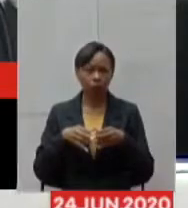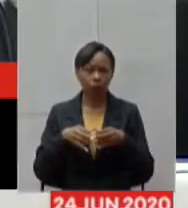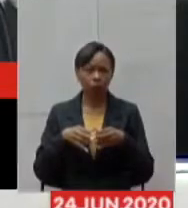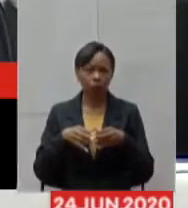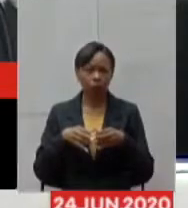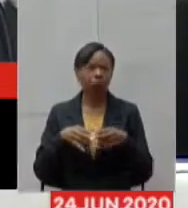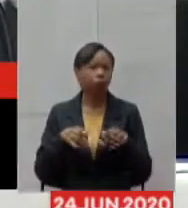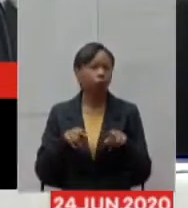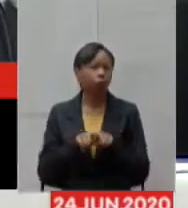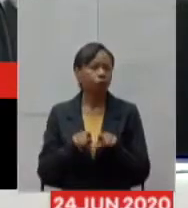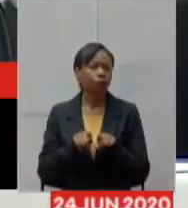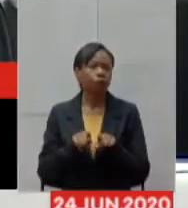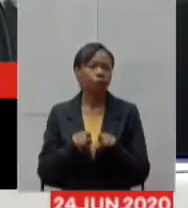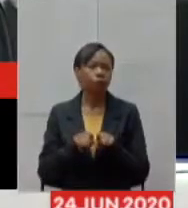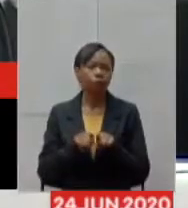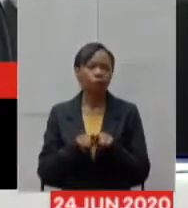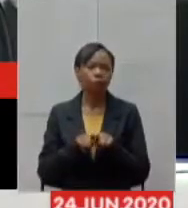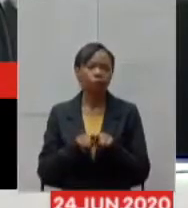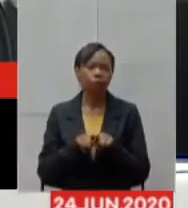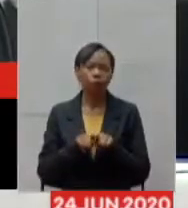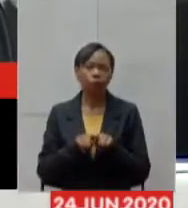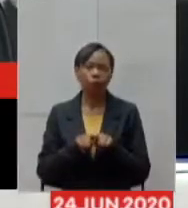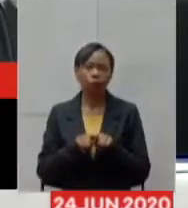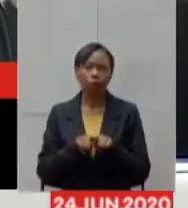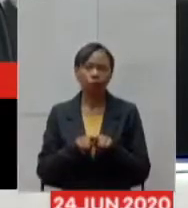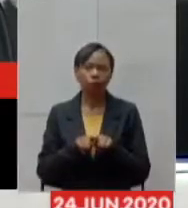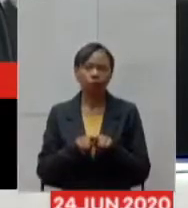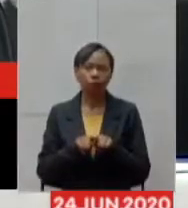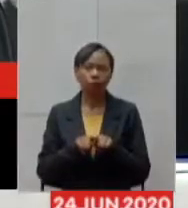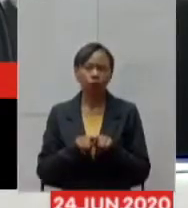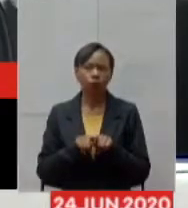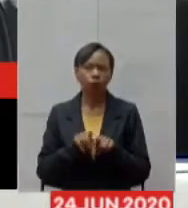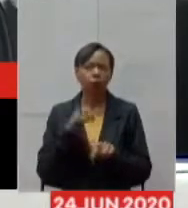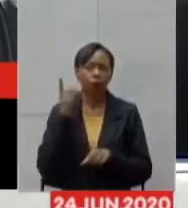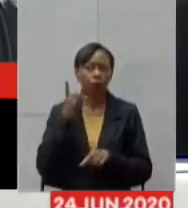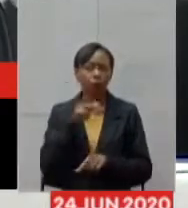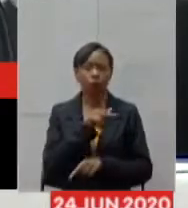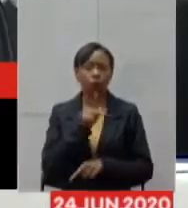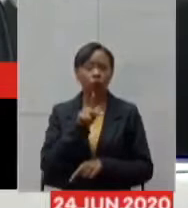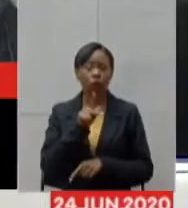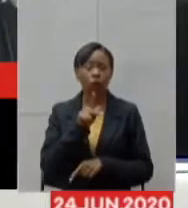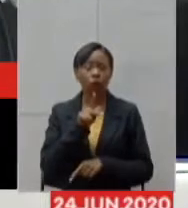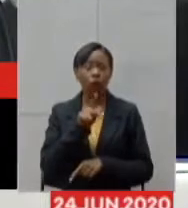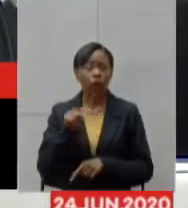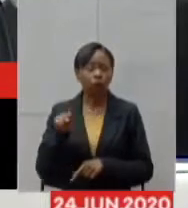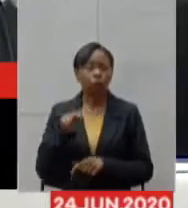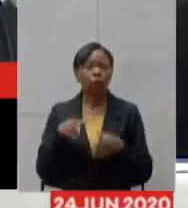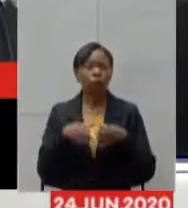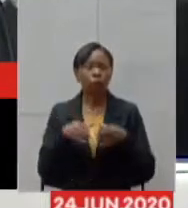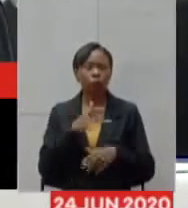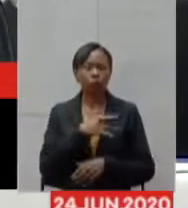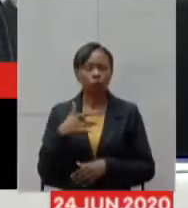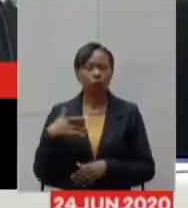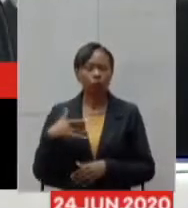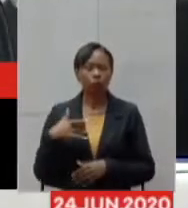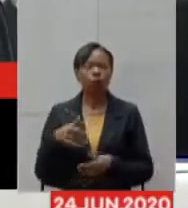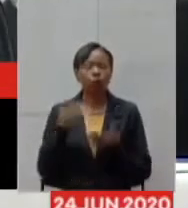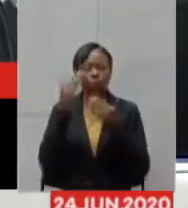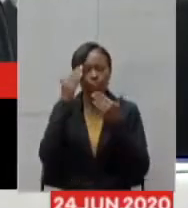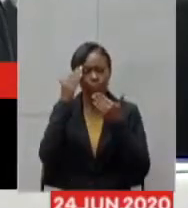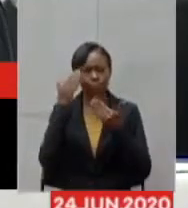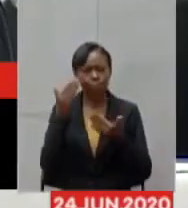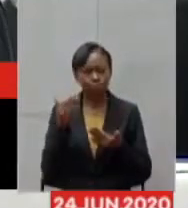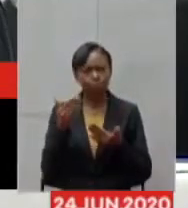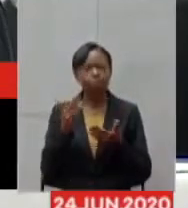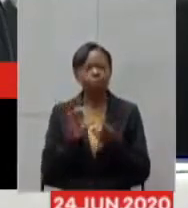operacionalizar o hospital de campanha montado no Expo Minas. Vamos acompanhar. De maneira especial, pela